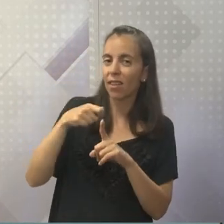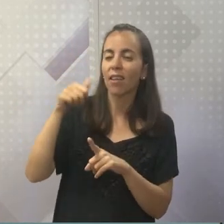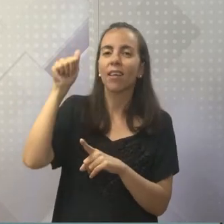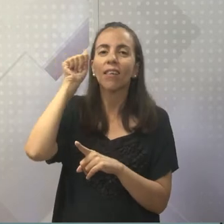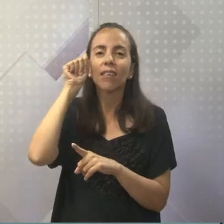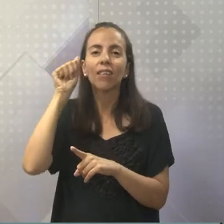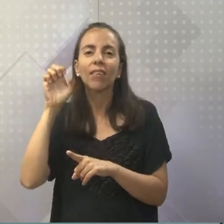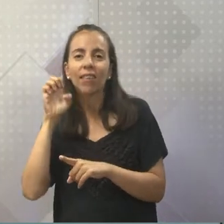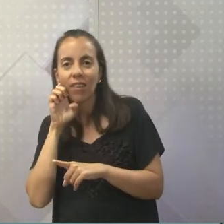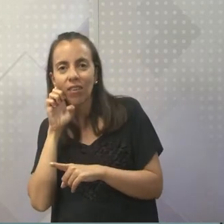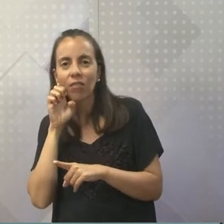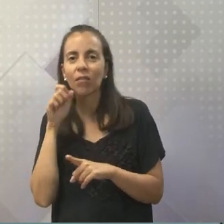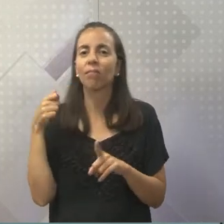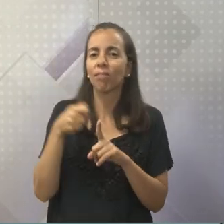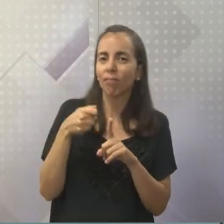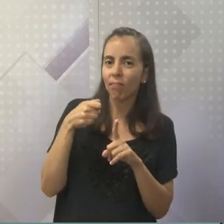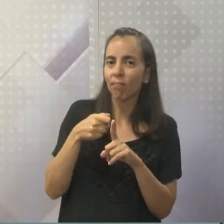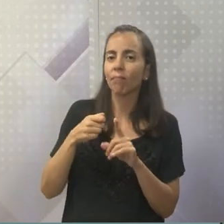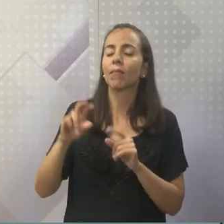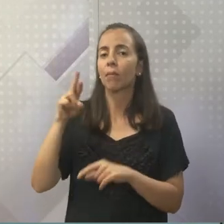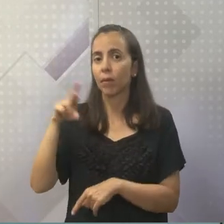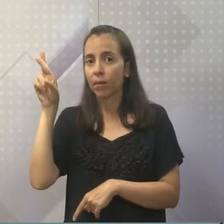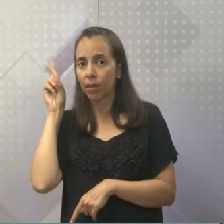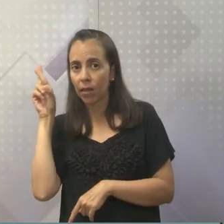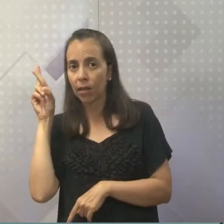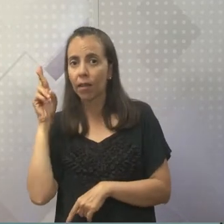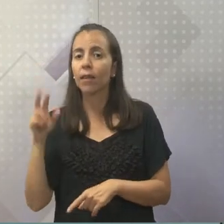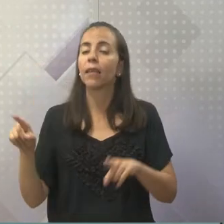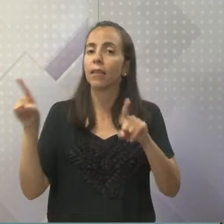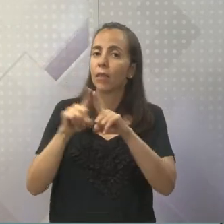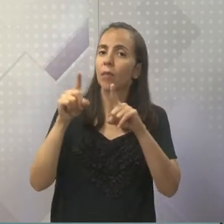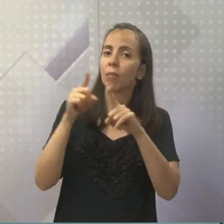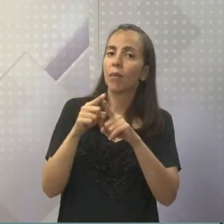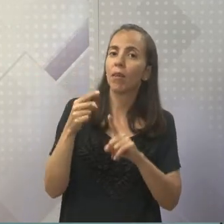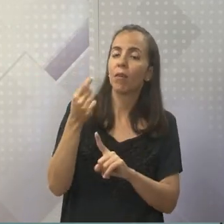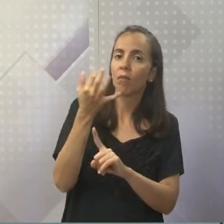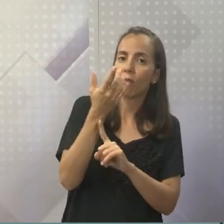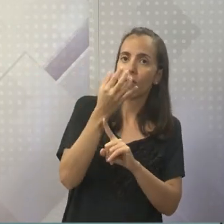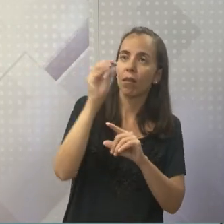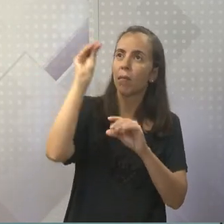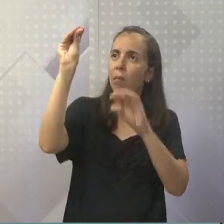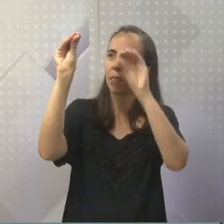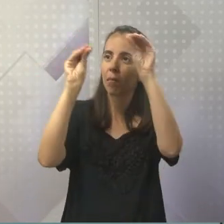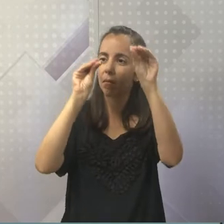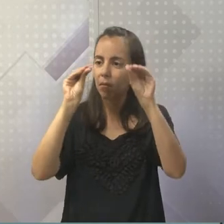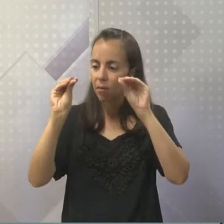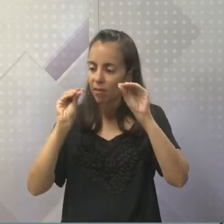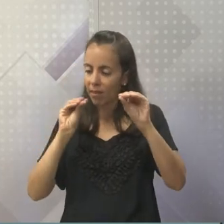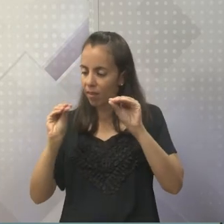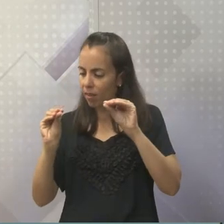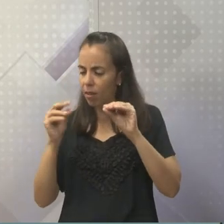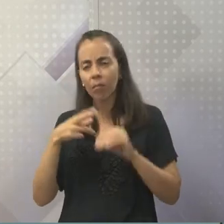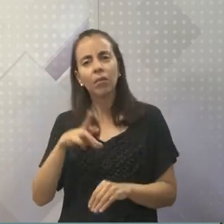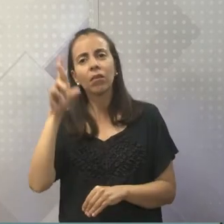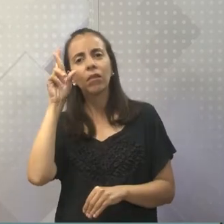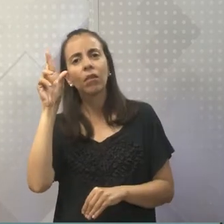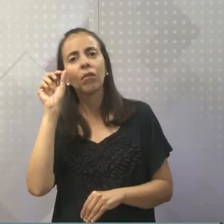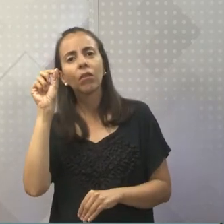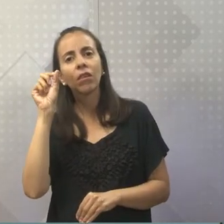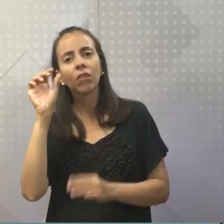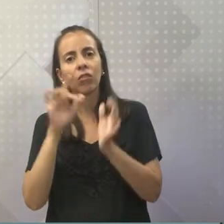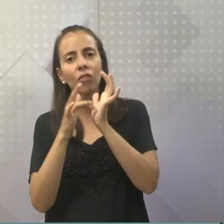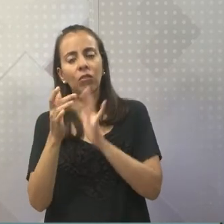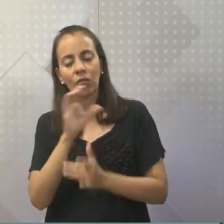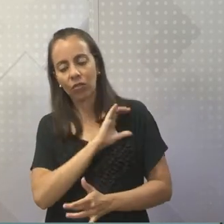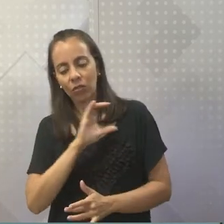Apresentava a tentação. Colocava o quê? Velas nas árvores. E essa vela, o que é que representava? Cristo. A luz